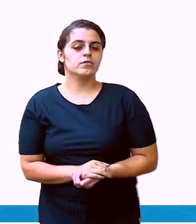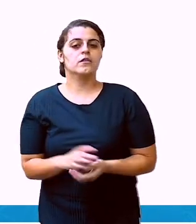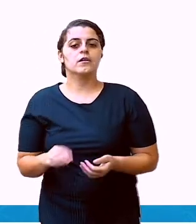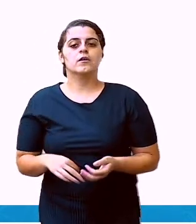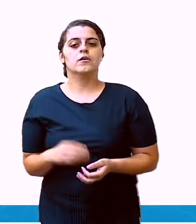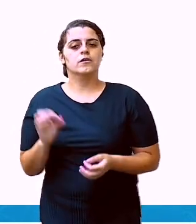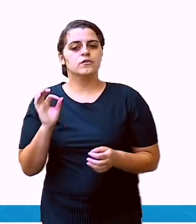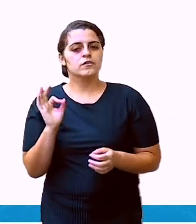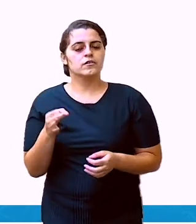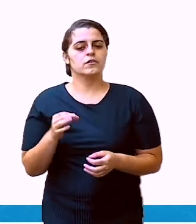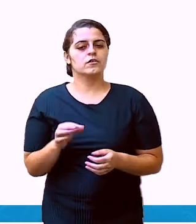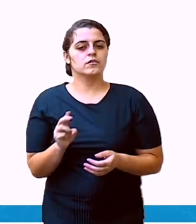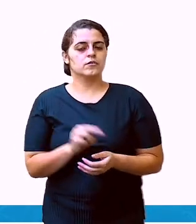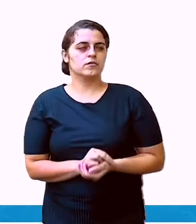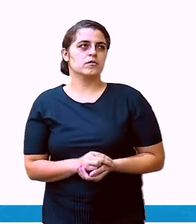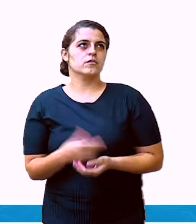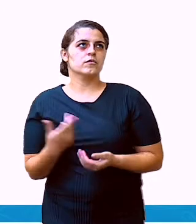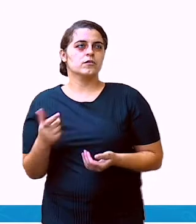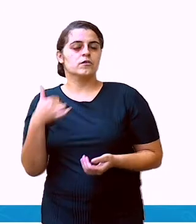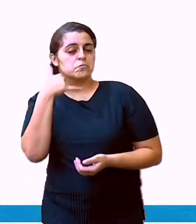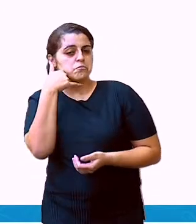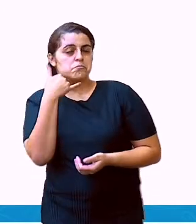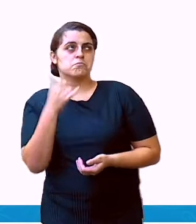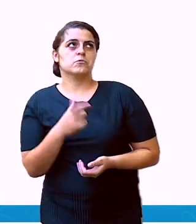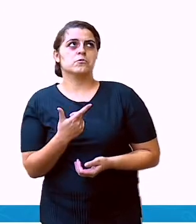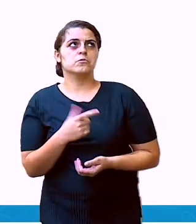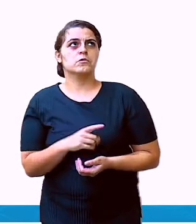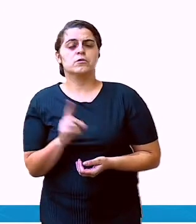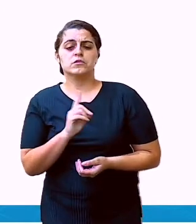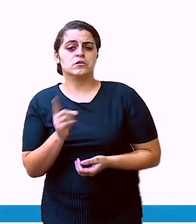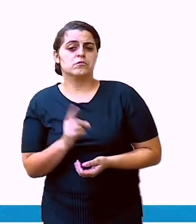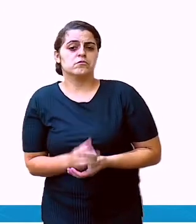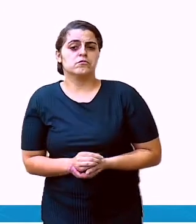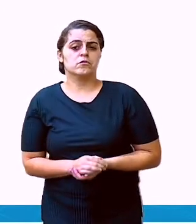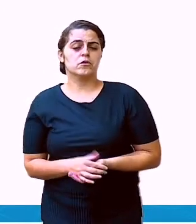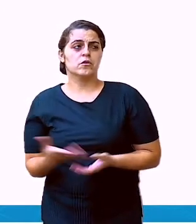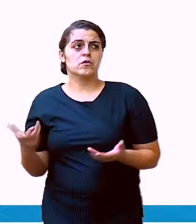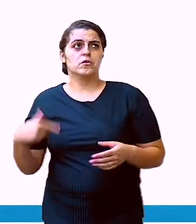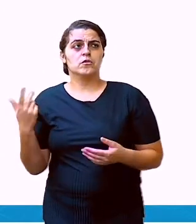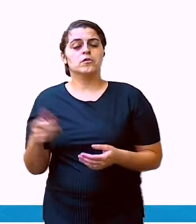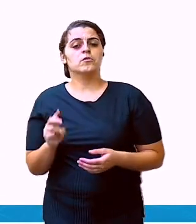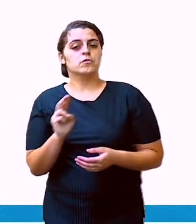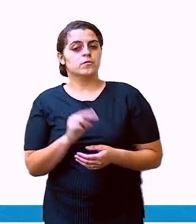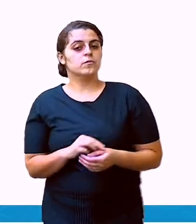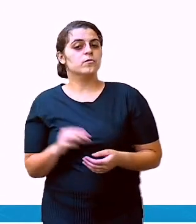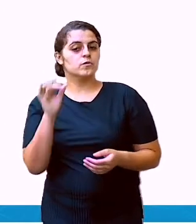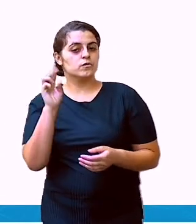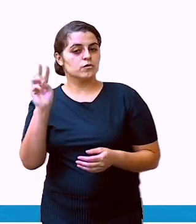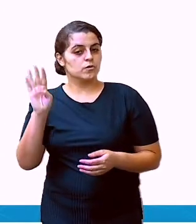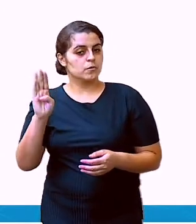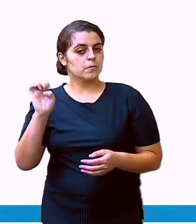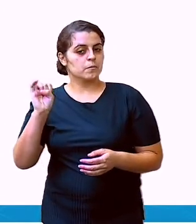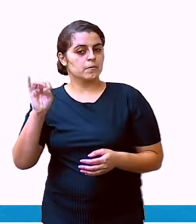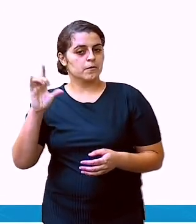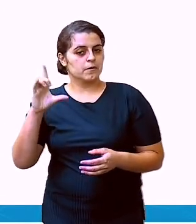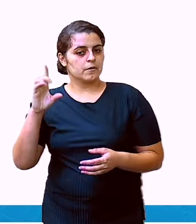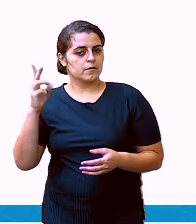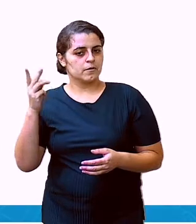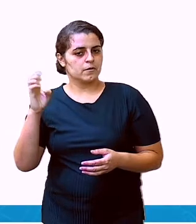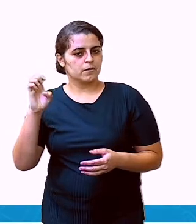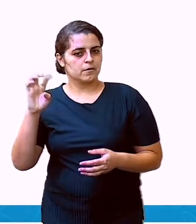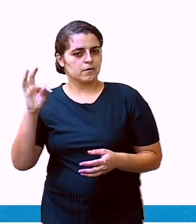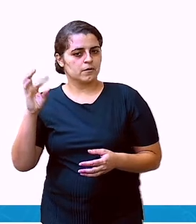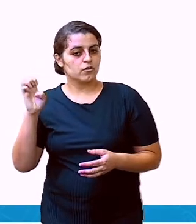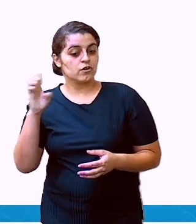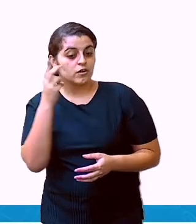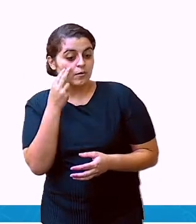o mais certo é você, se você não tem celular, se você não tem outra forma, deixe o bilhete. E num lugar bem